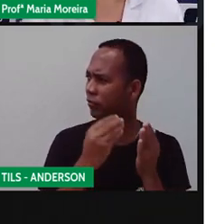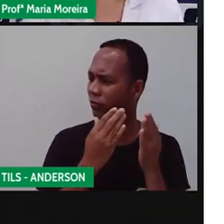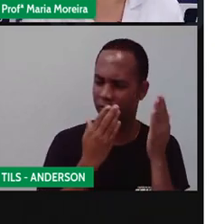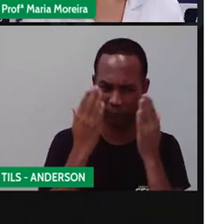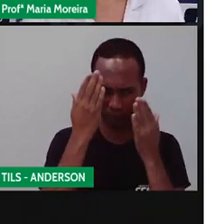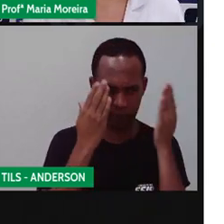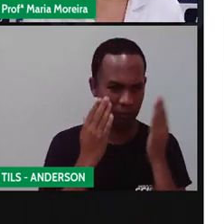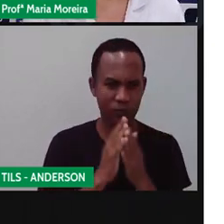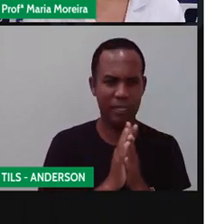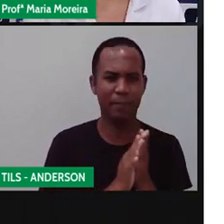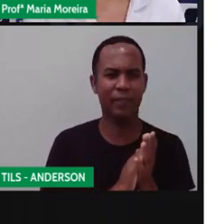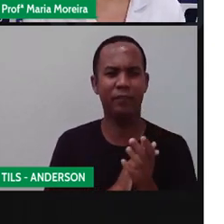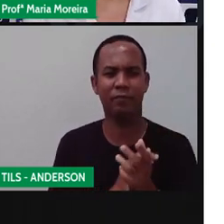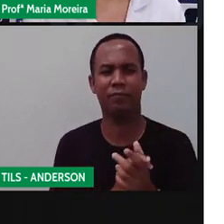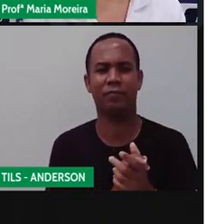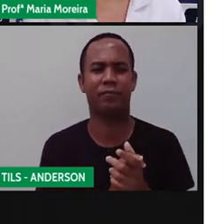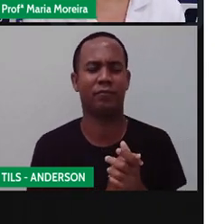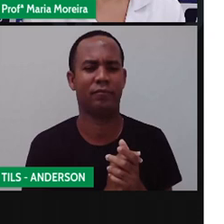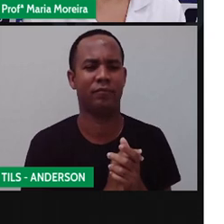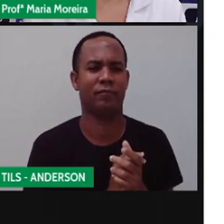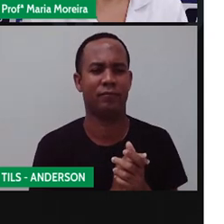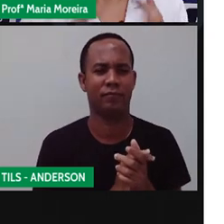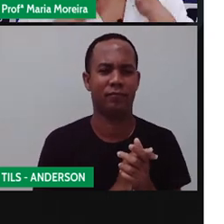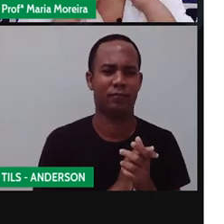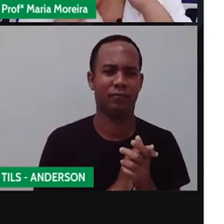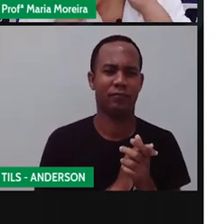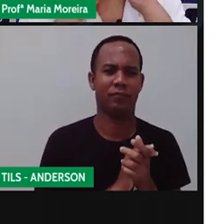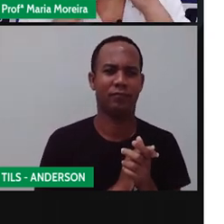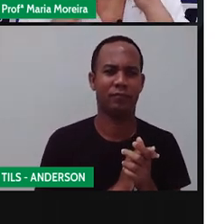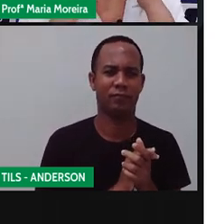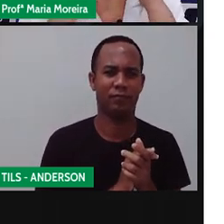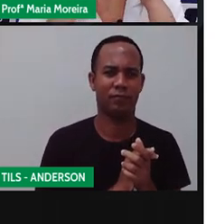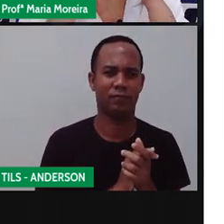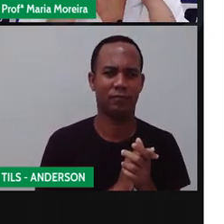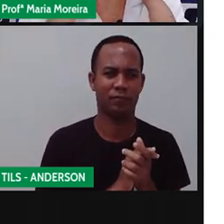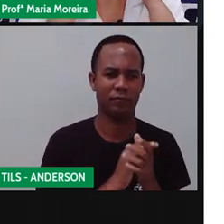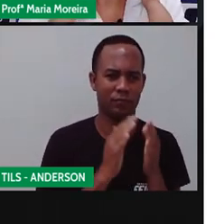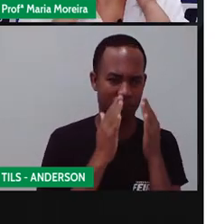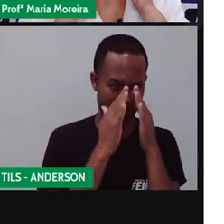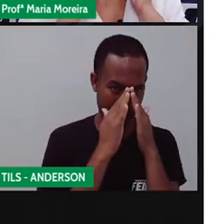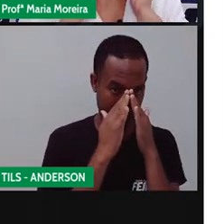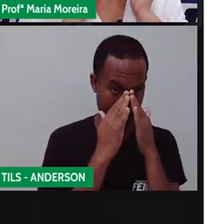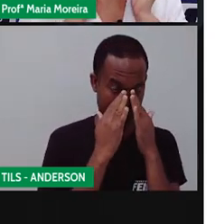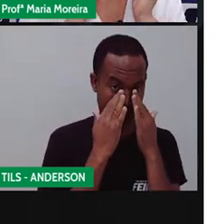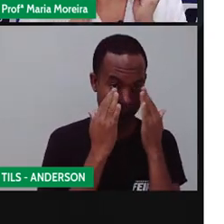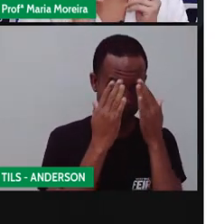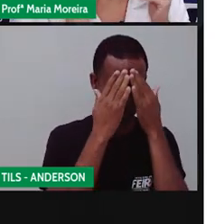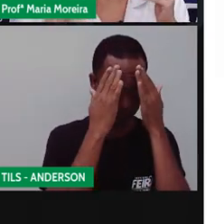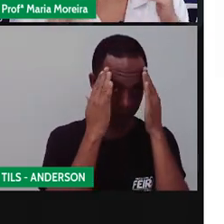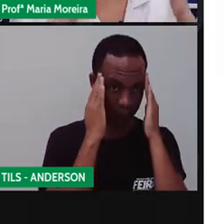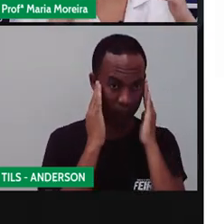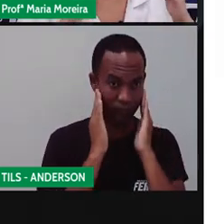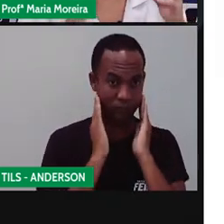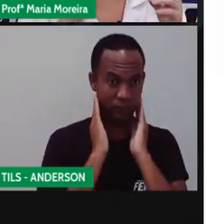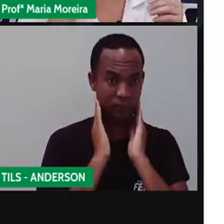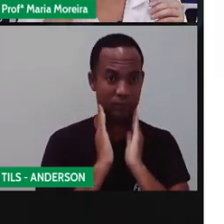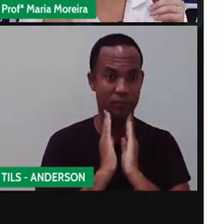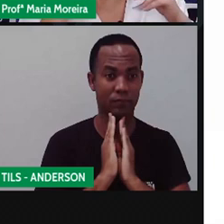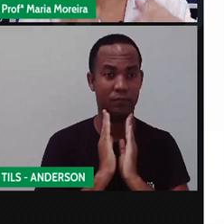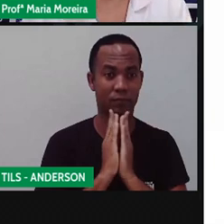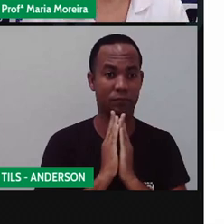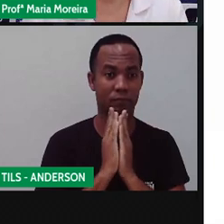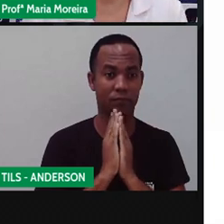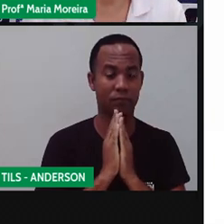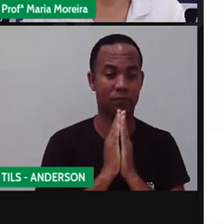Pode, pode usar babosa no rosto. Não. Fica tipo um, uma pelezinha, aí depois você lava e tal, você